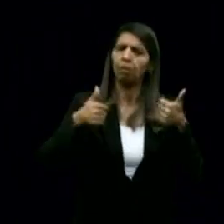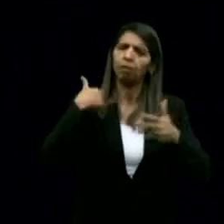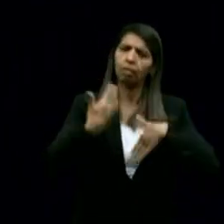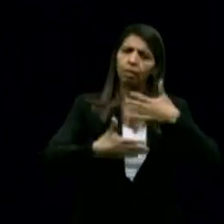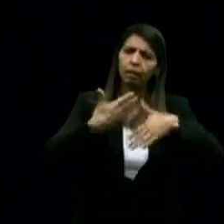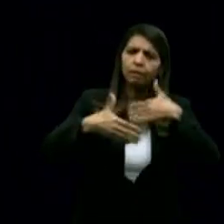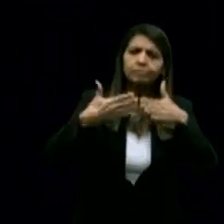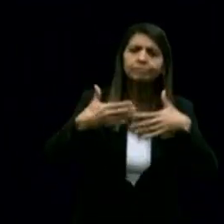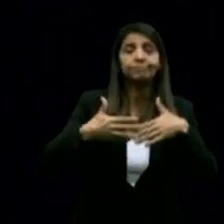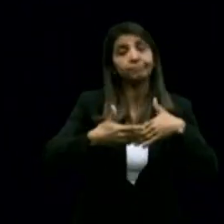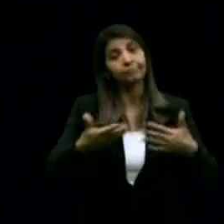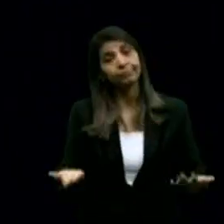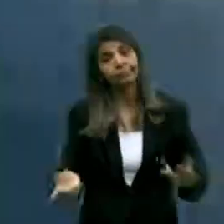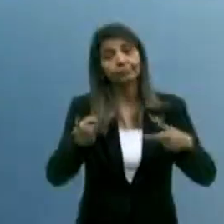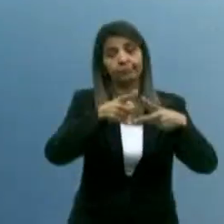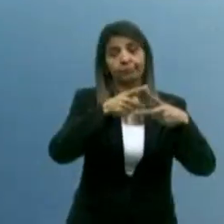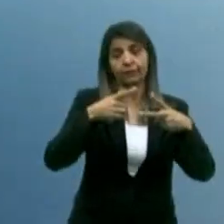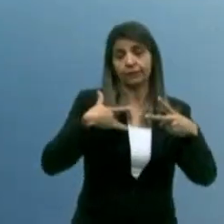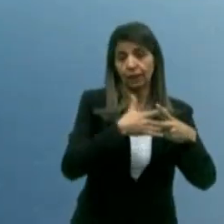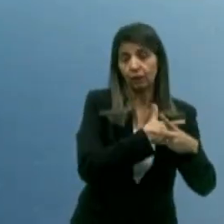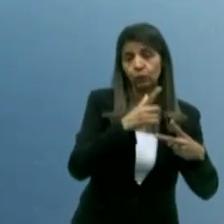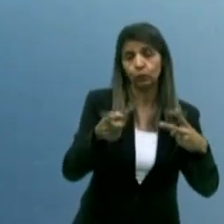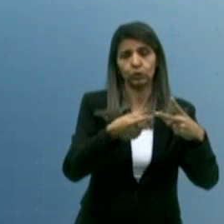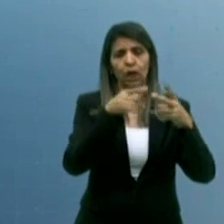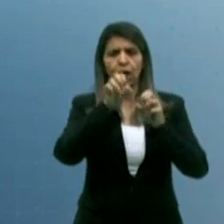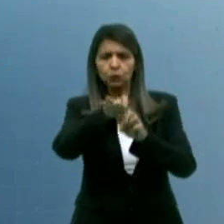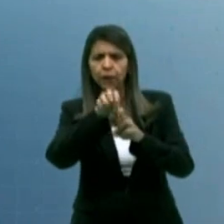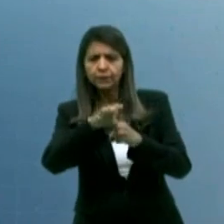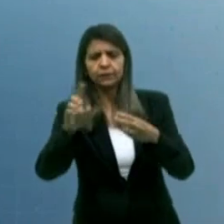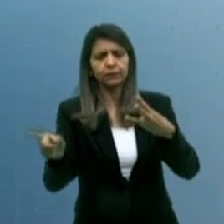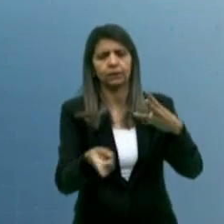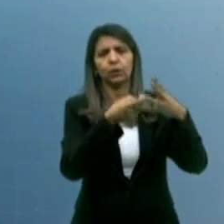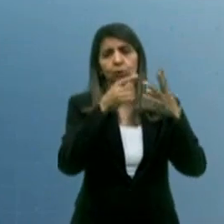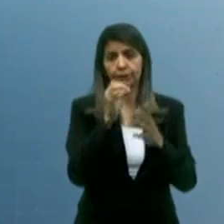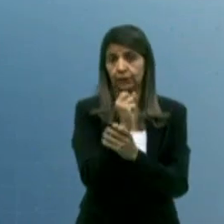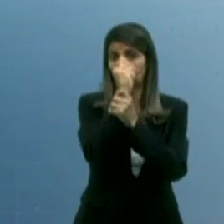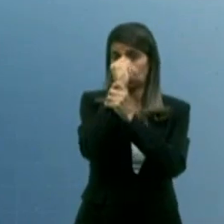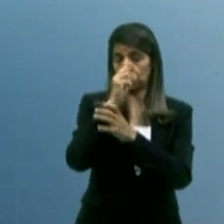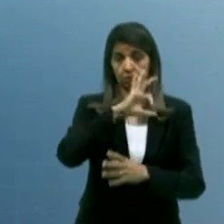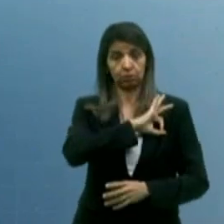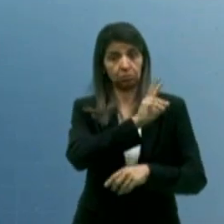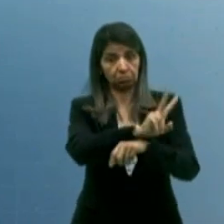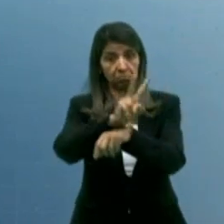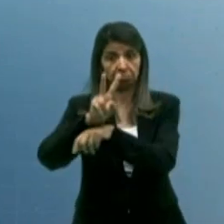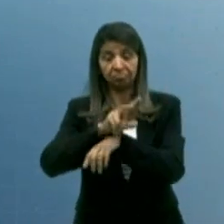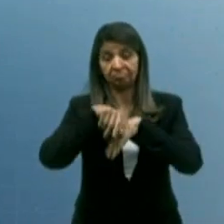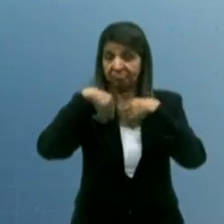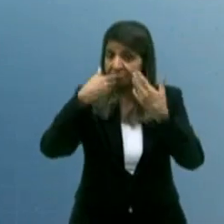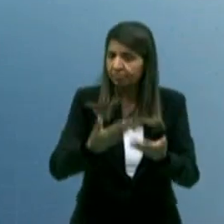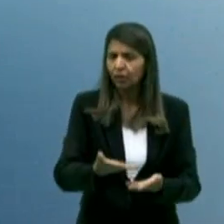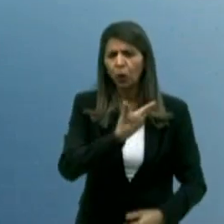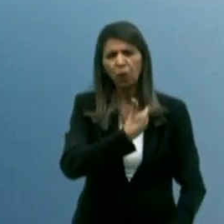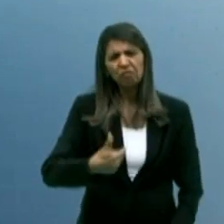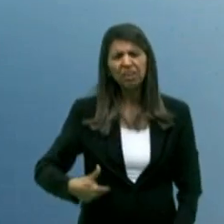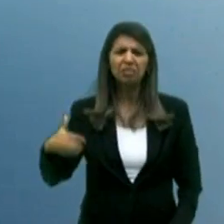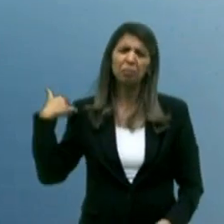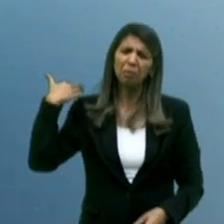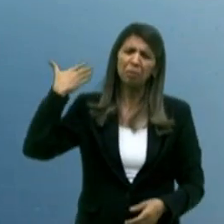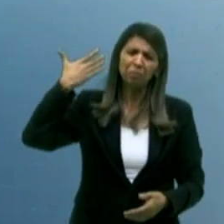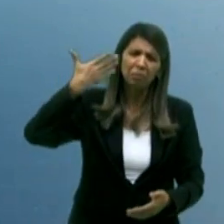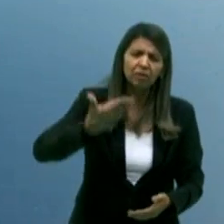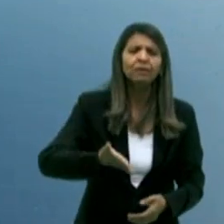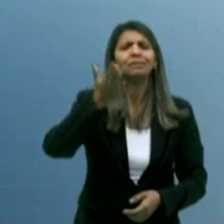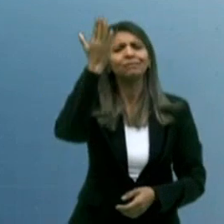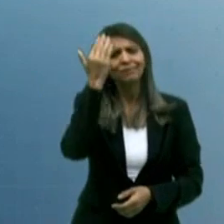ela na saúde, seja na educação, seja na segurança. Vários governos se passaram e a gente sabe os partidos desses